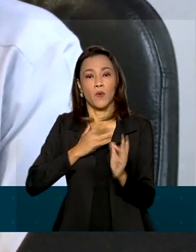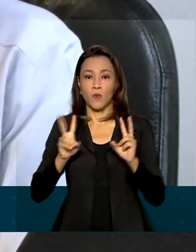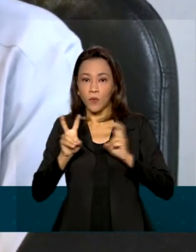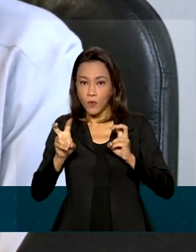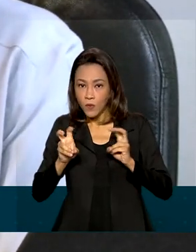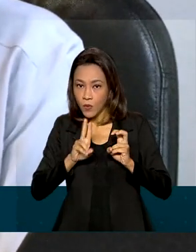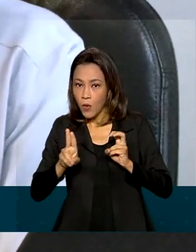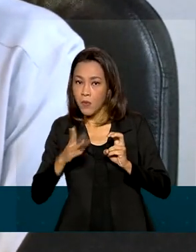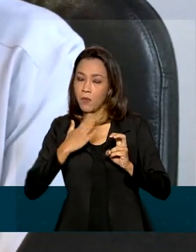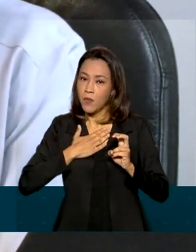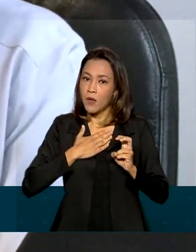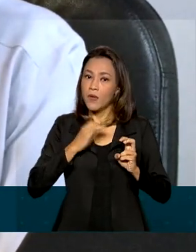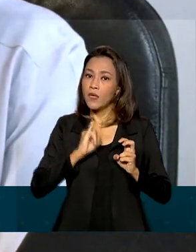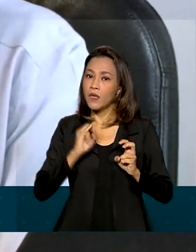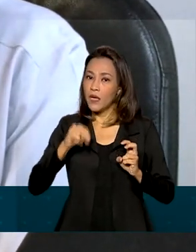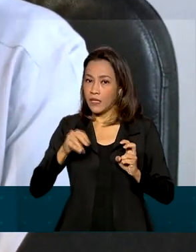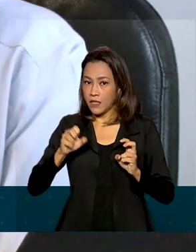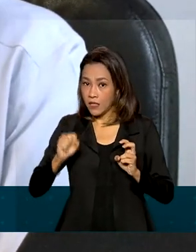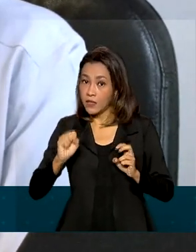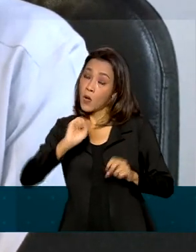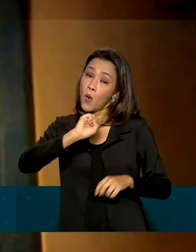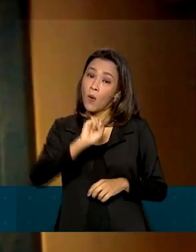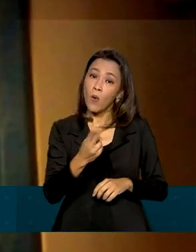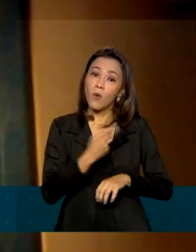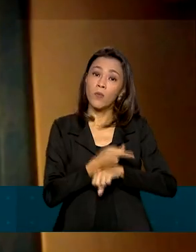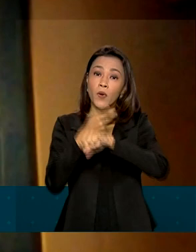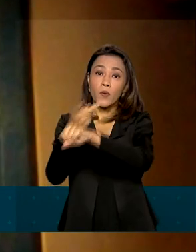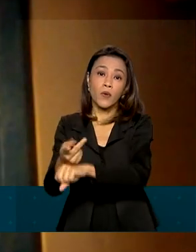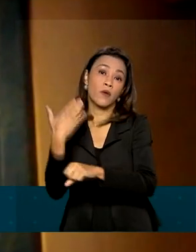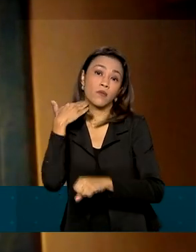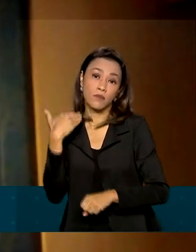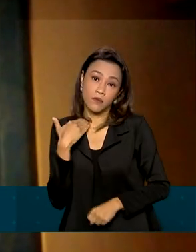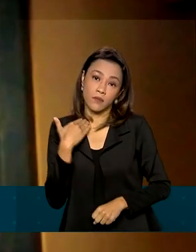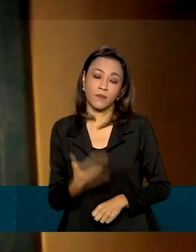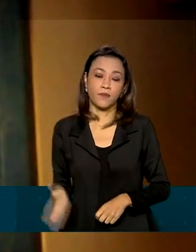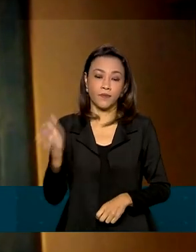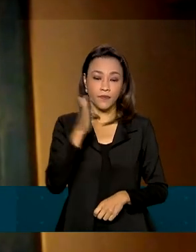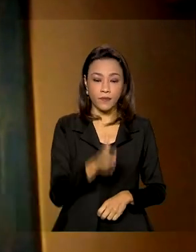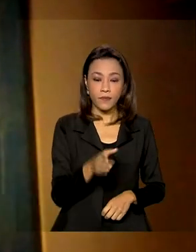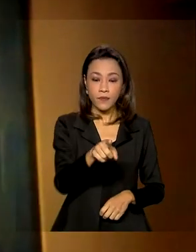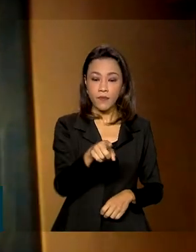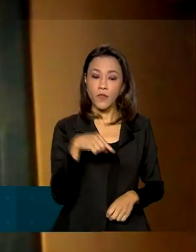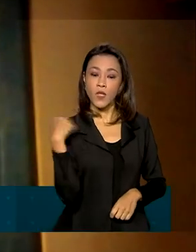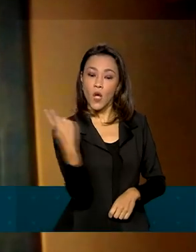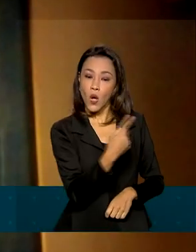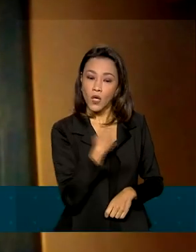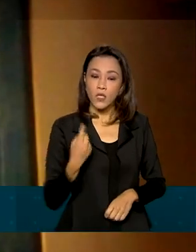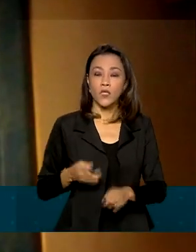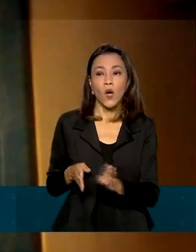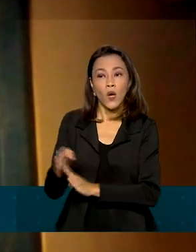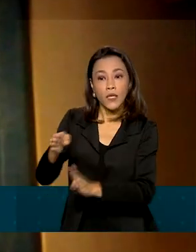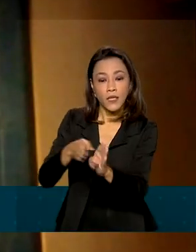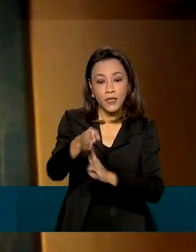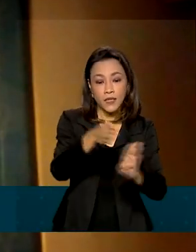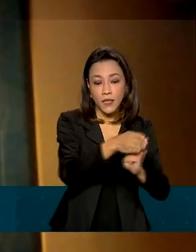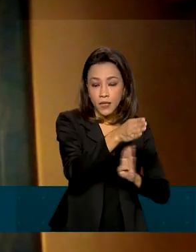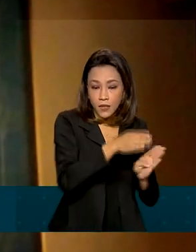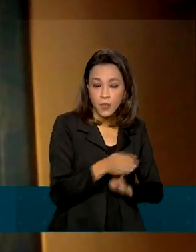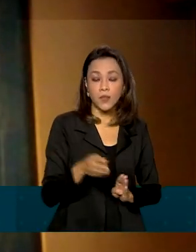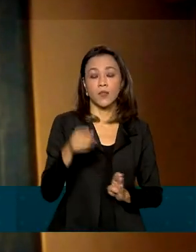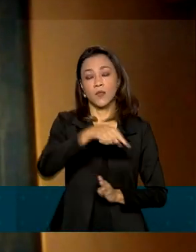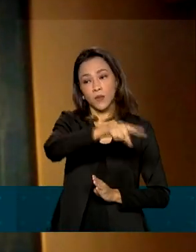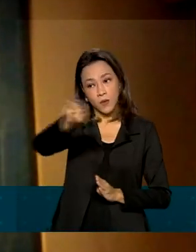grupo pode fazer direto nas suas instituições bancárias. Estamos orientando nossos associados para que